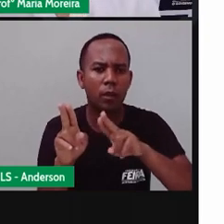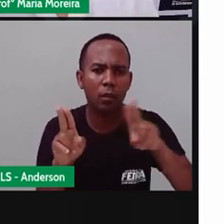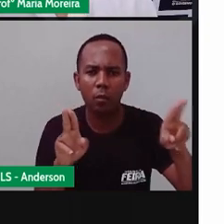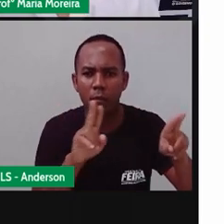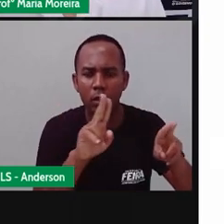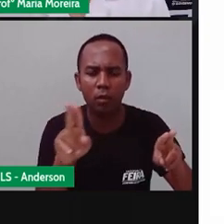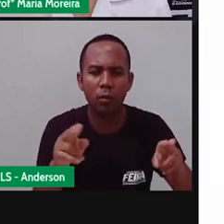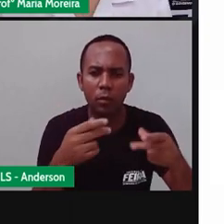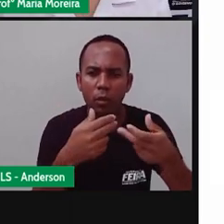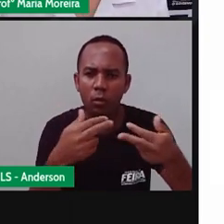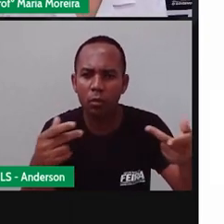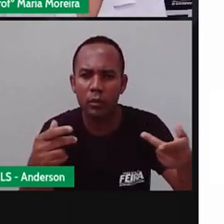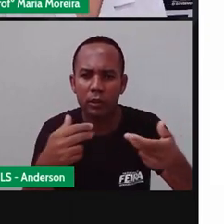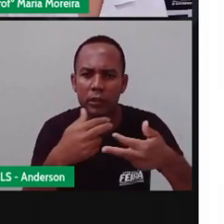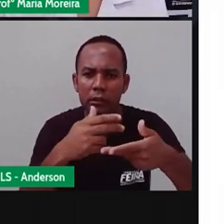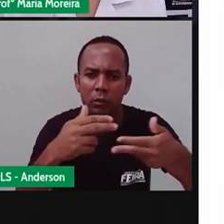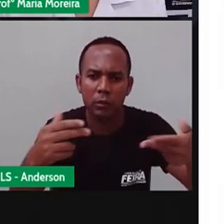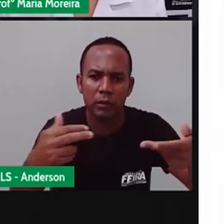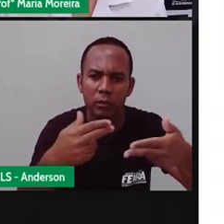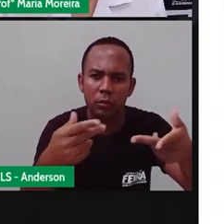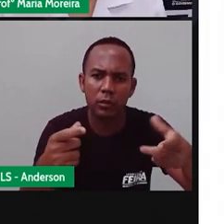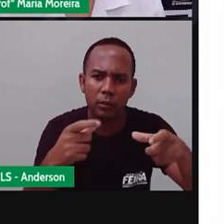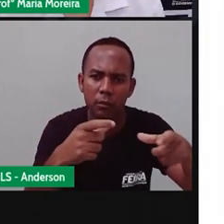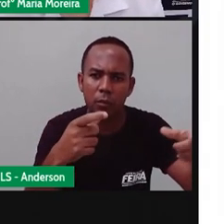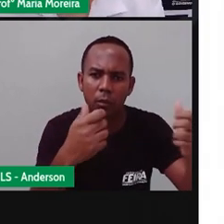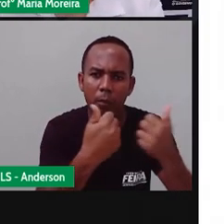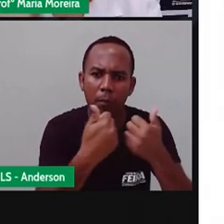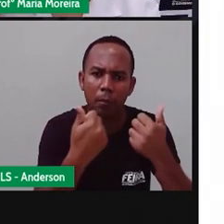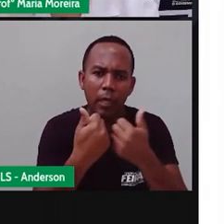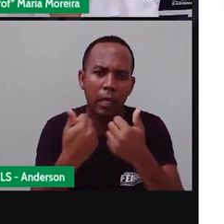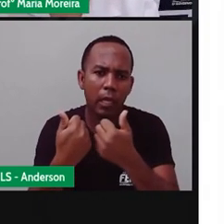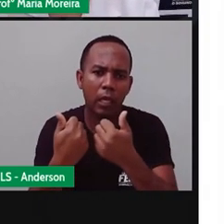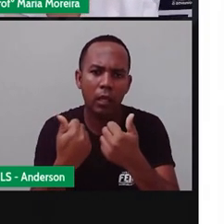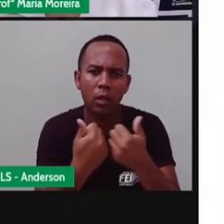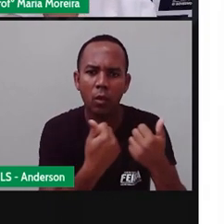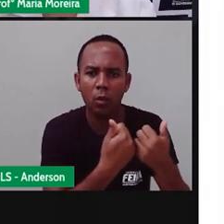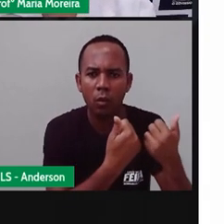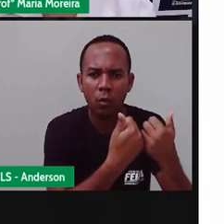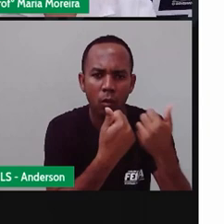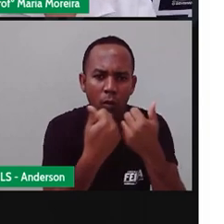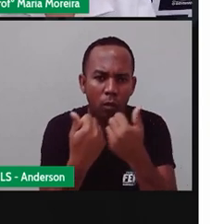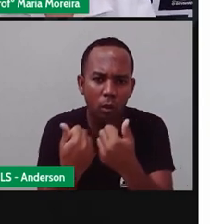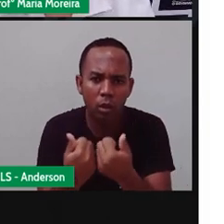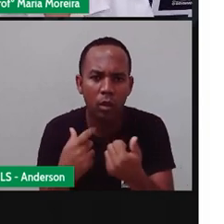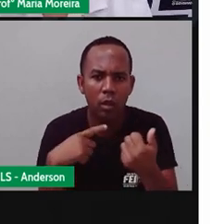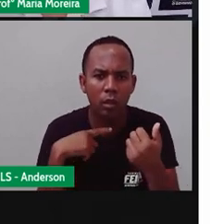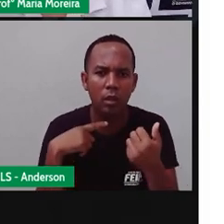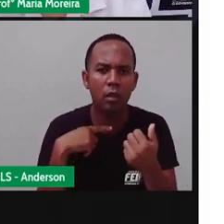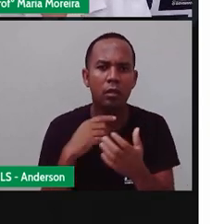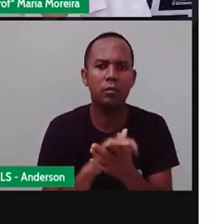coisas, né? Fui dando nome às coisas dessa paisagem.